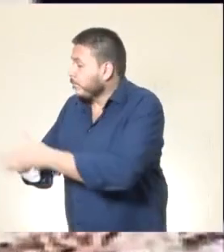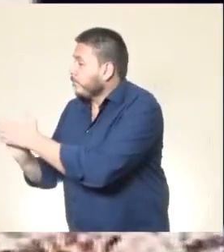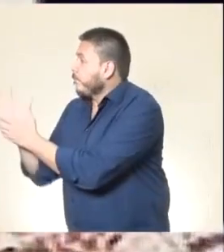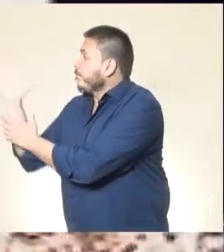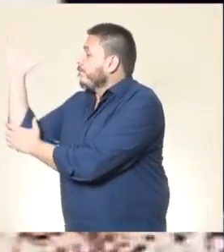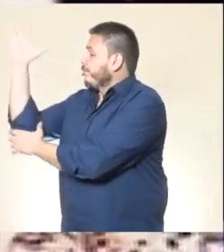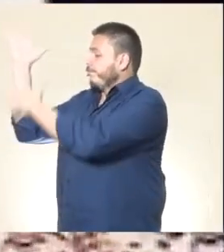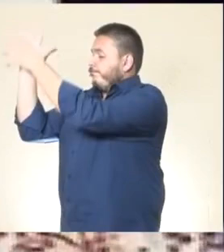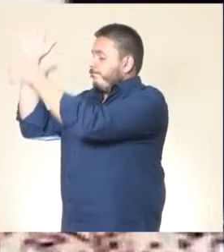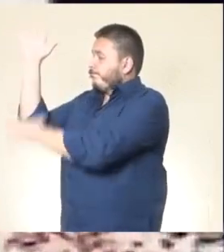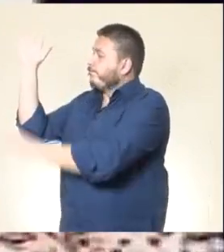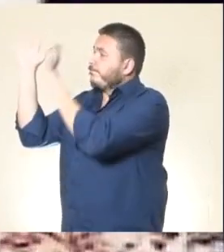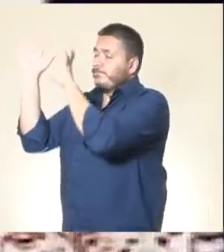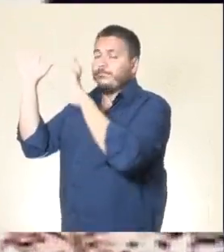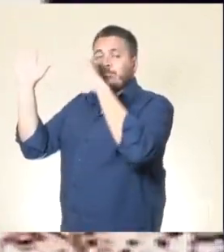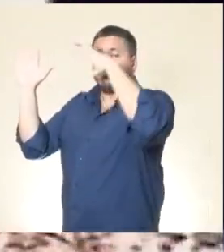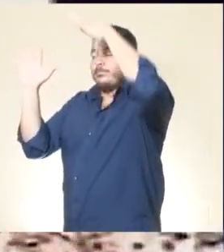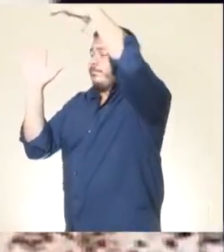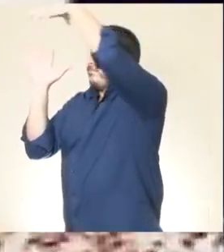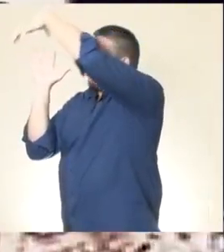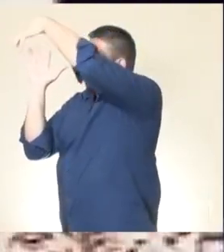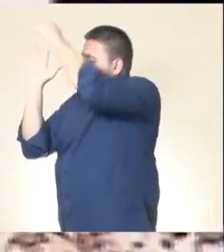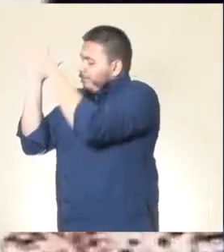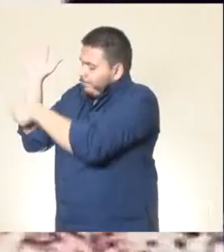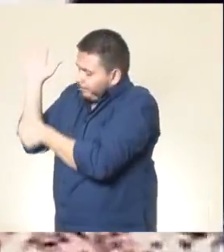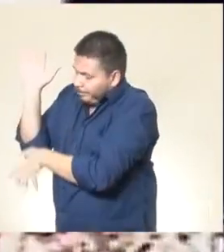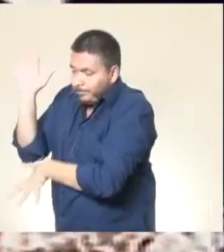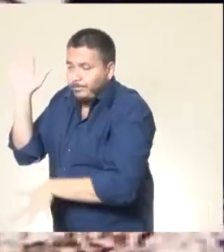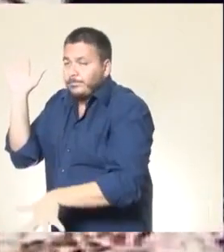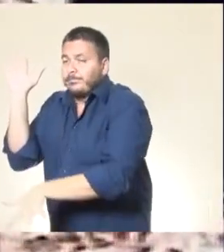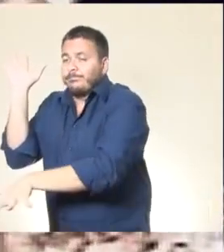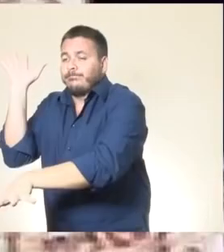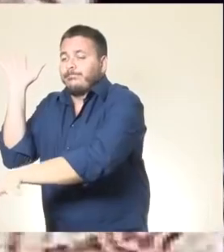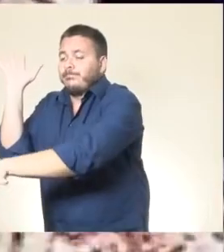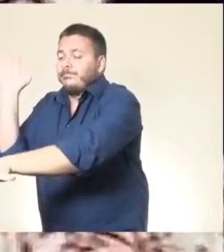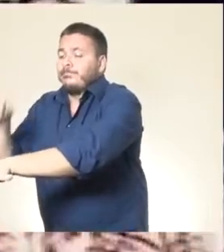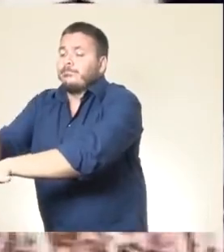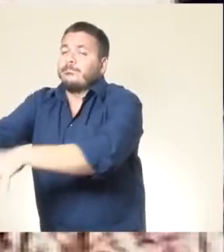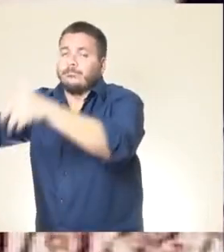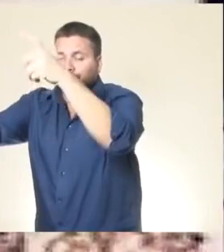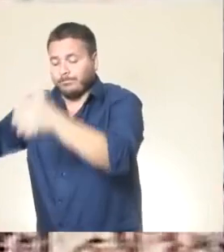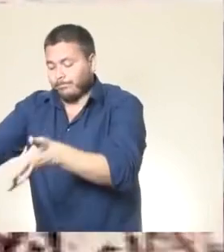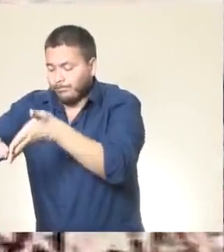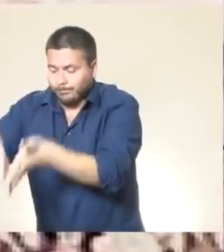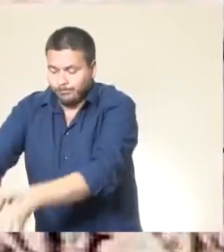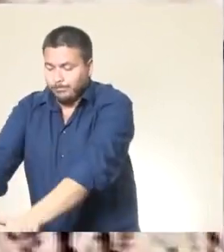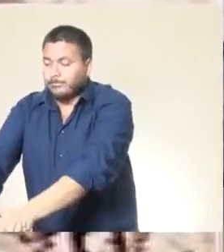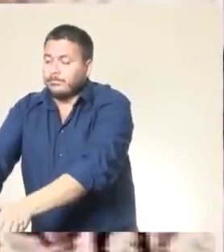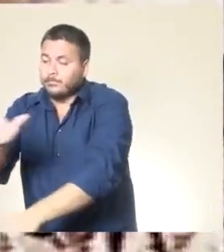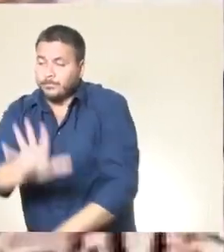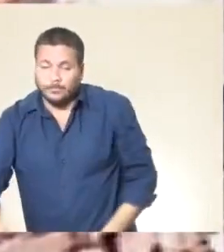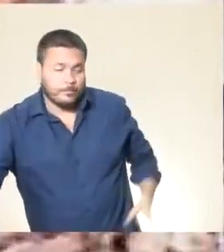serei árvore, serei tronco, serei tronde. E minhas raízes, enlaçadas às